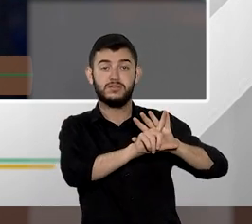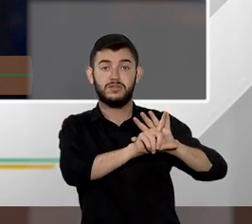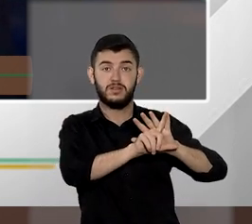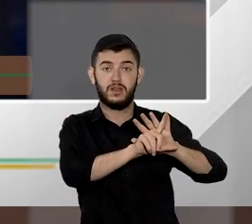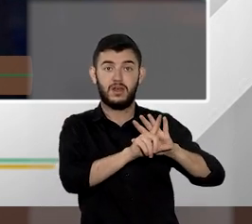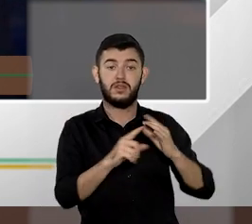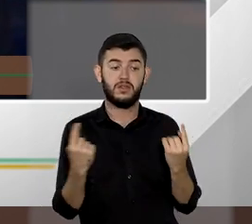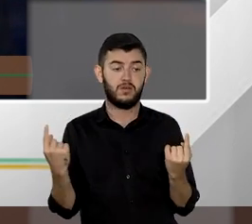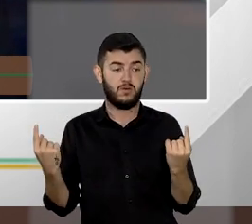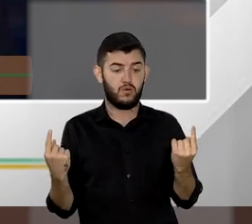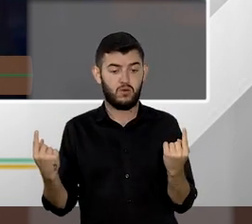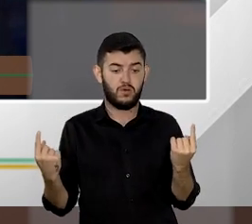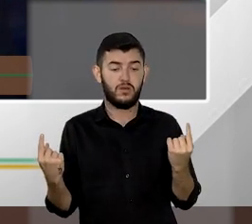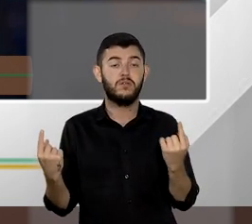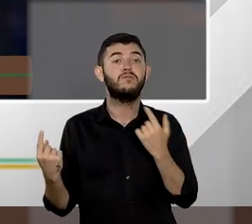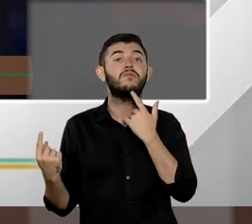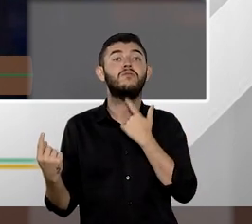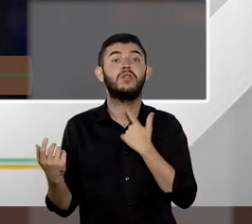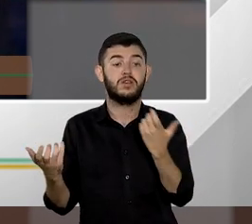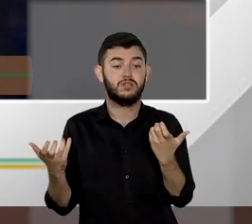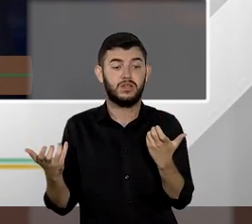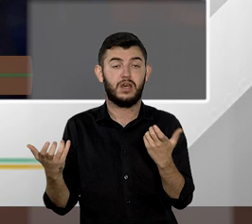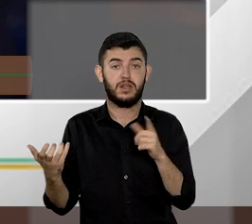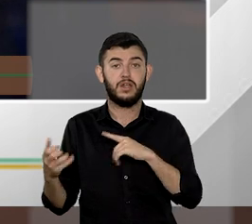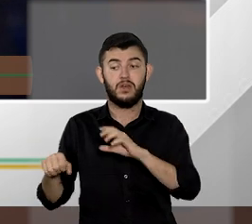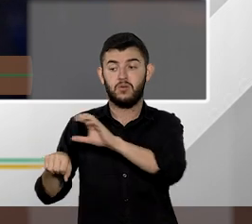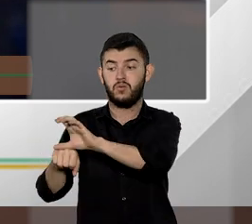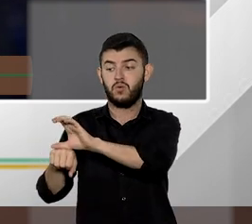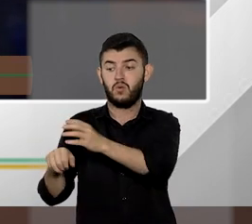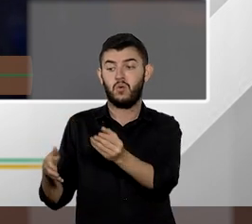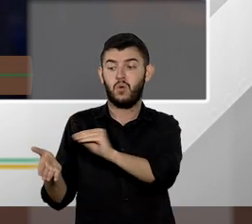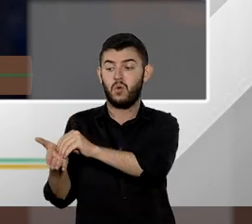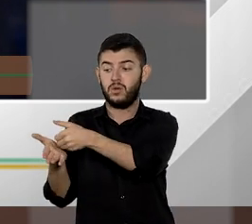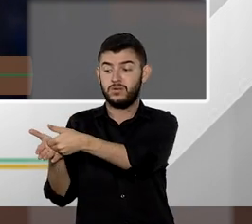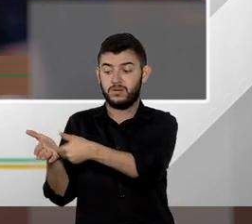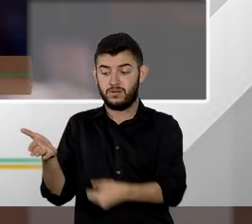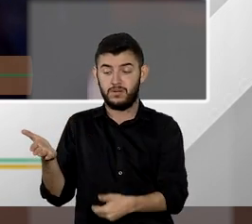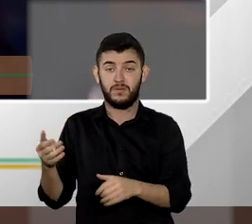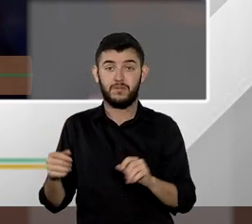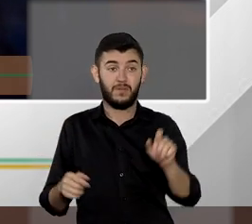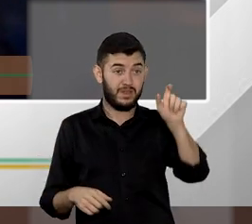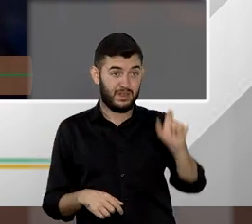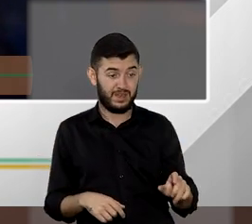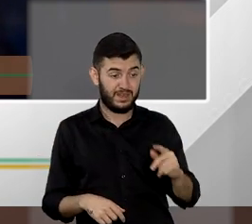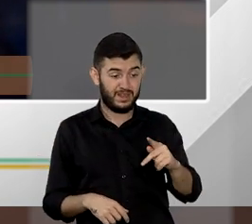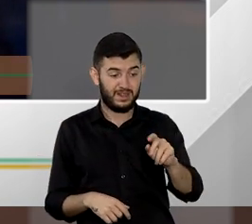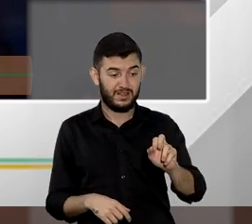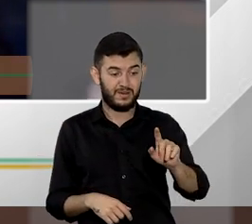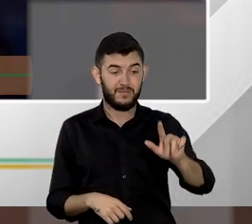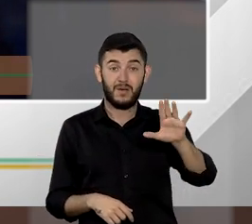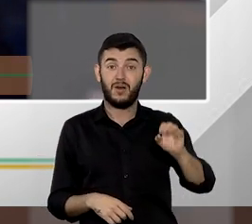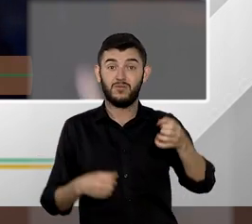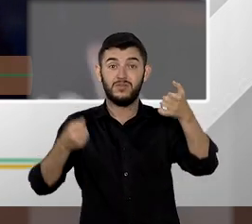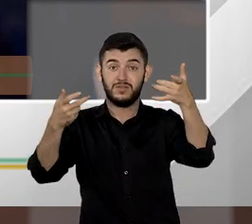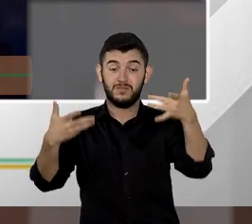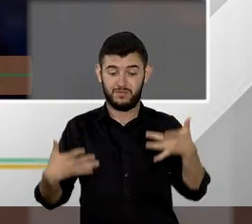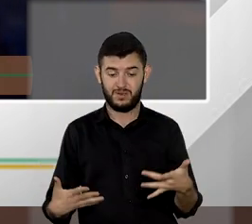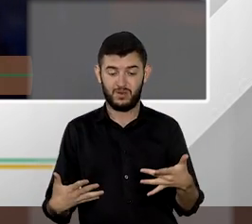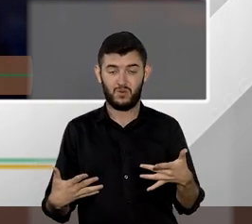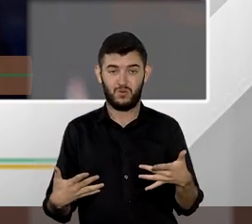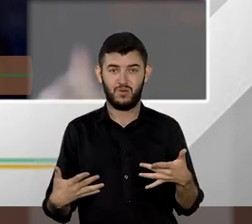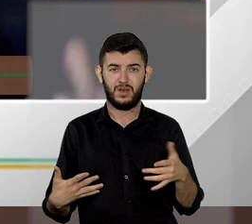essa com essa emenda e o Paulo disse uma coisa muito certa é do jogo democrático que se criem